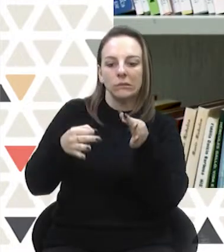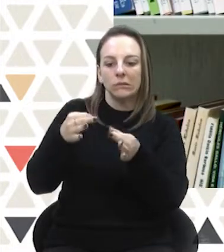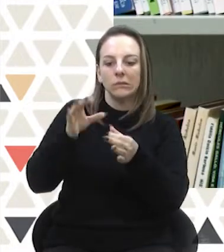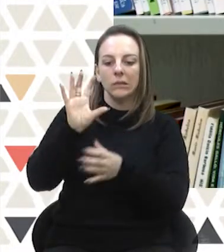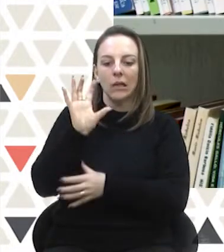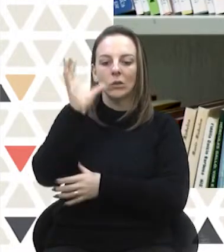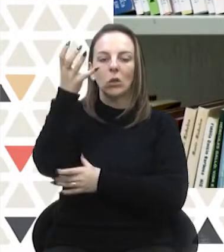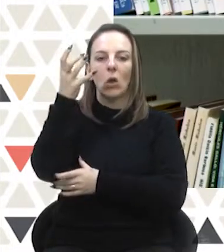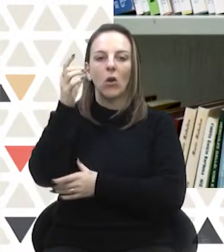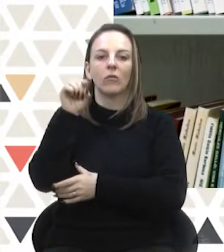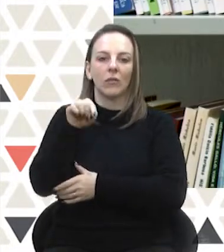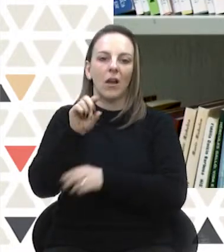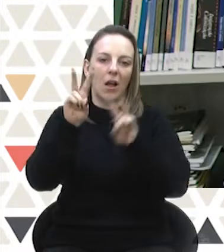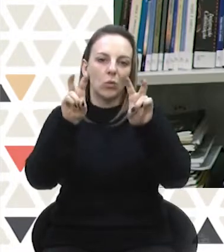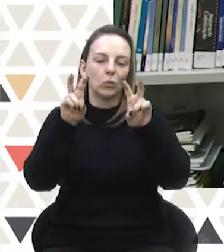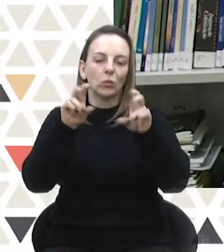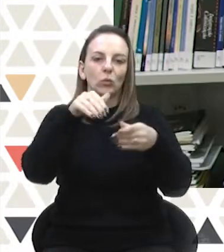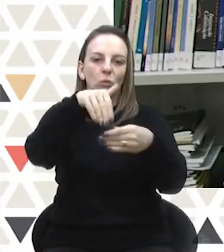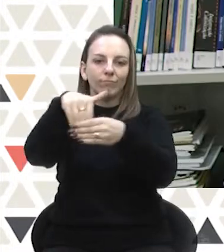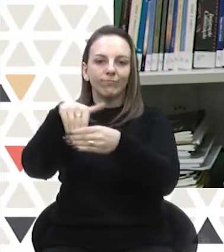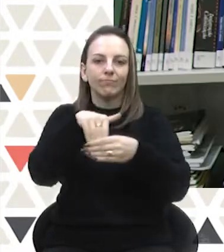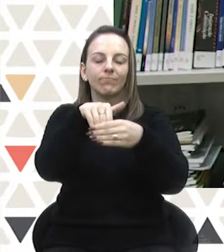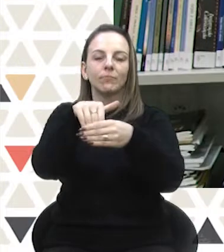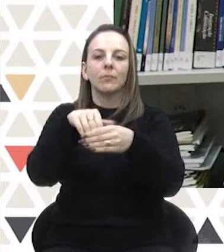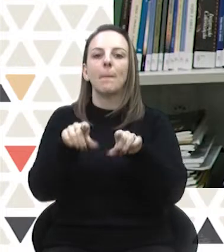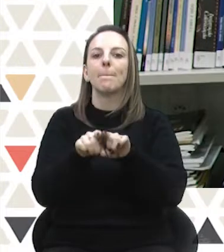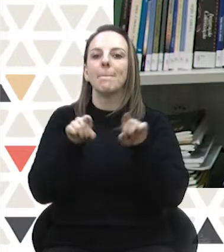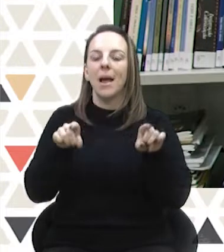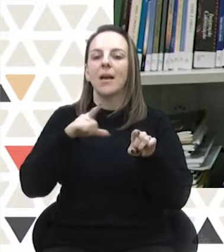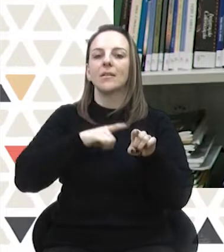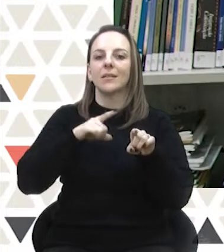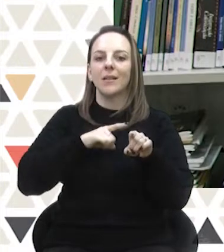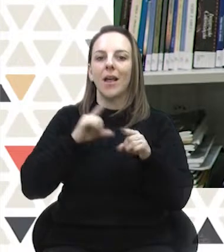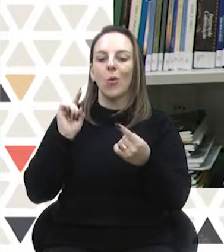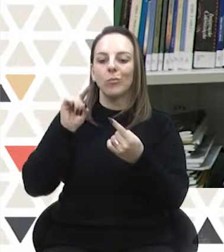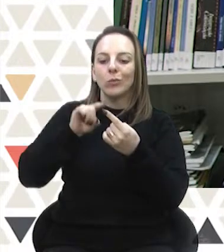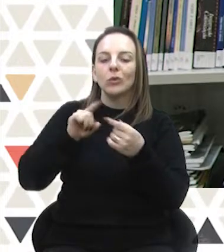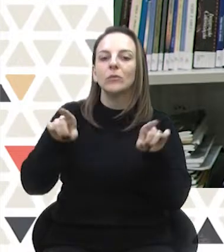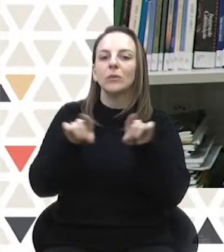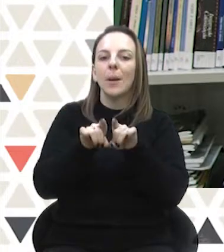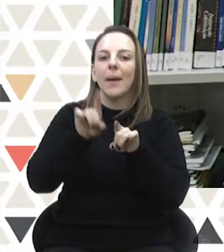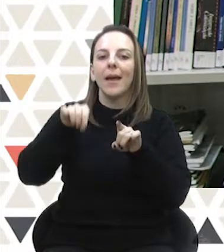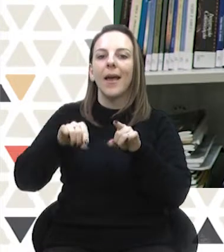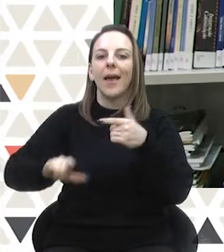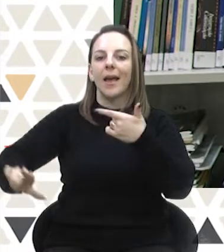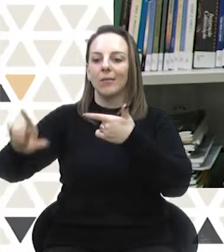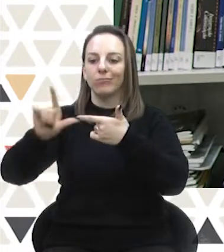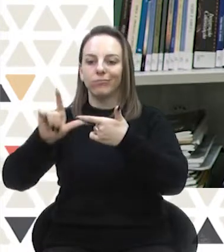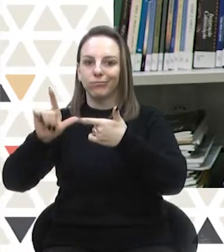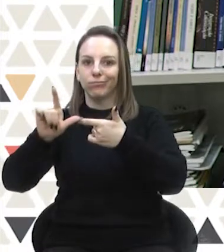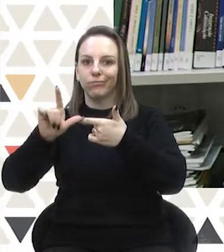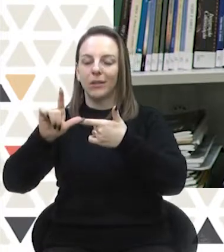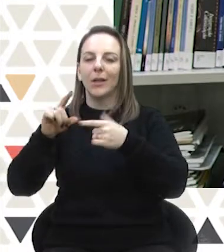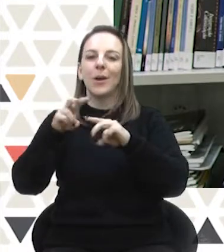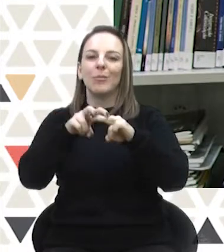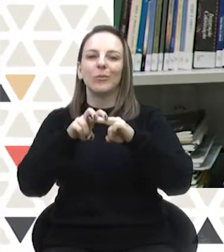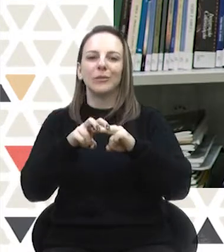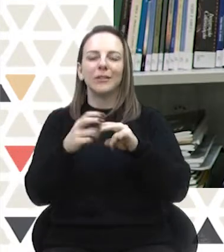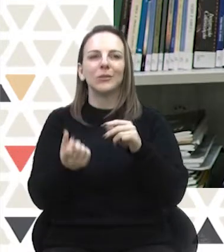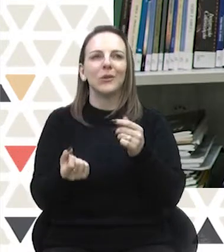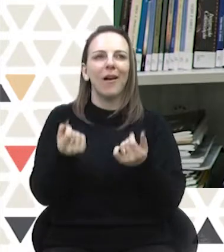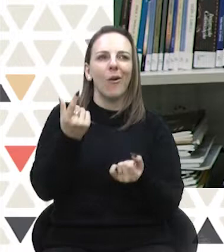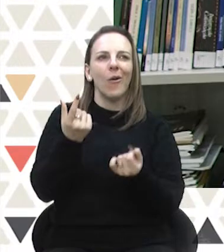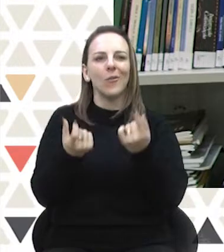relativas ao pleito, mas ela tem uma função que também é legislativa. Isso causa, de certa maneira,